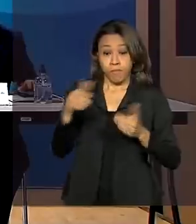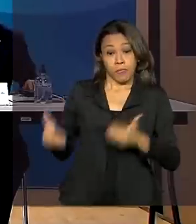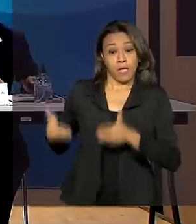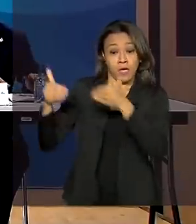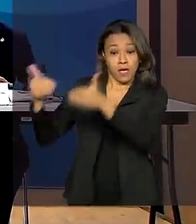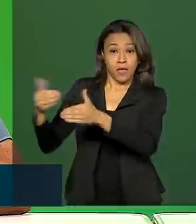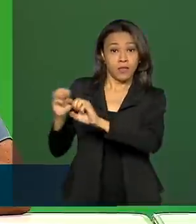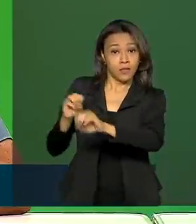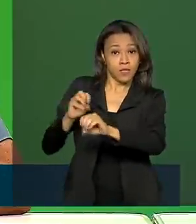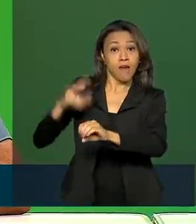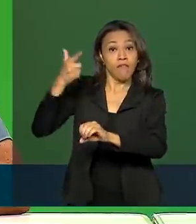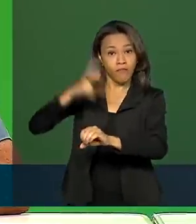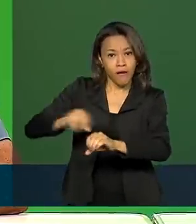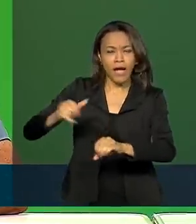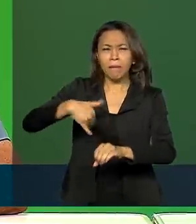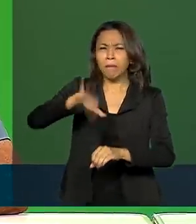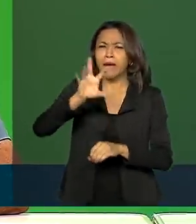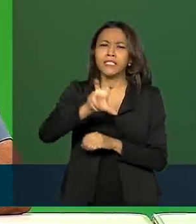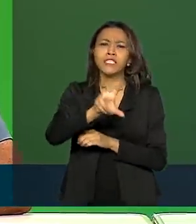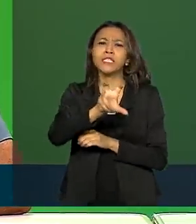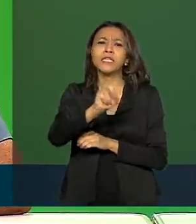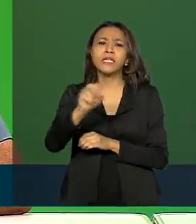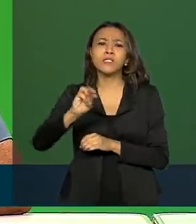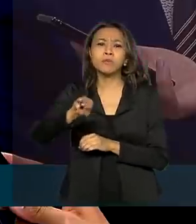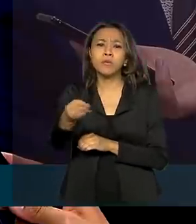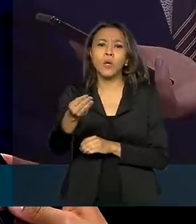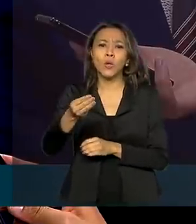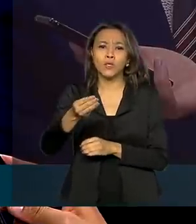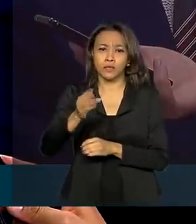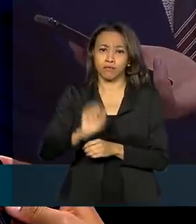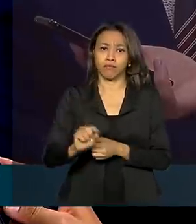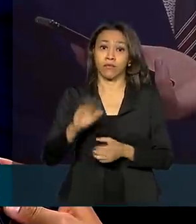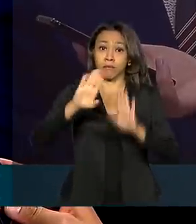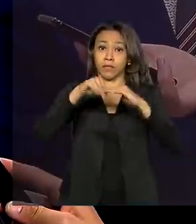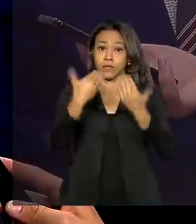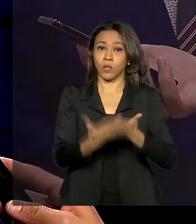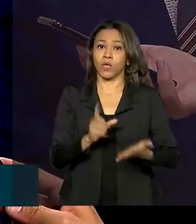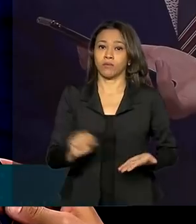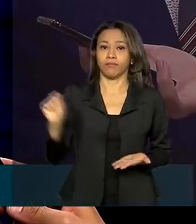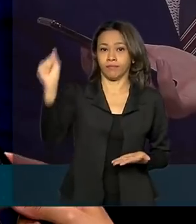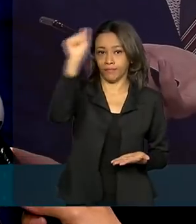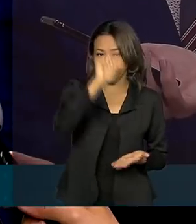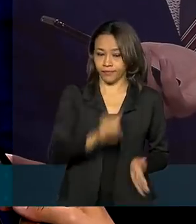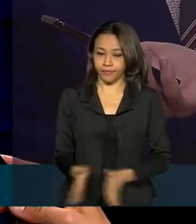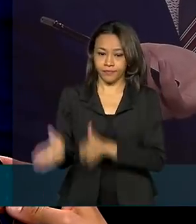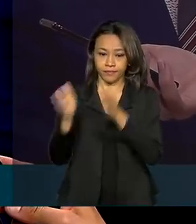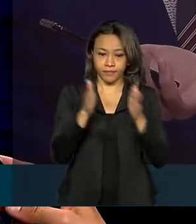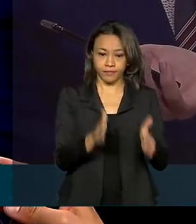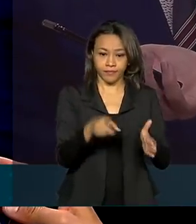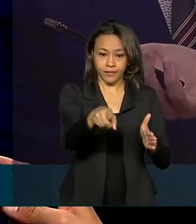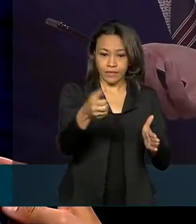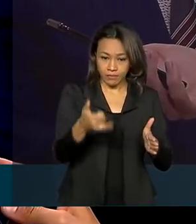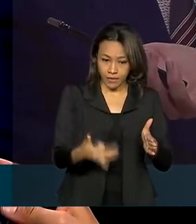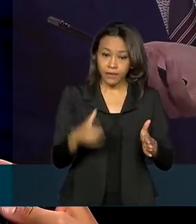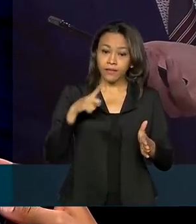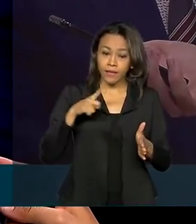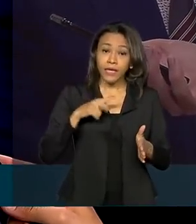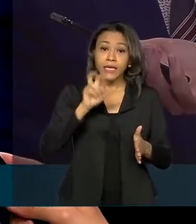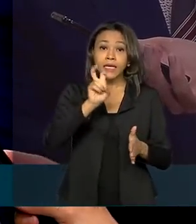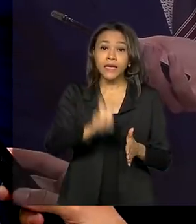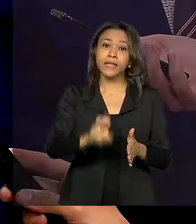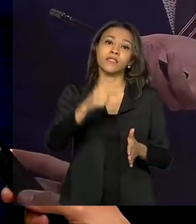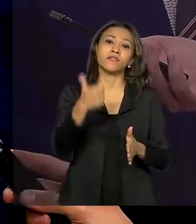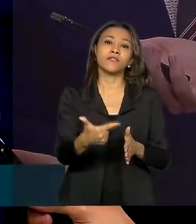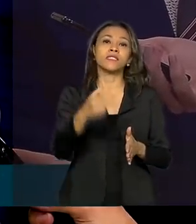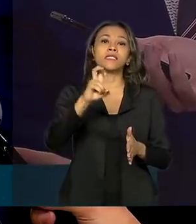irá repassar mais de 500 milhões às escolas. Dentre essas ações, tem um recurso no valor de 525